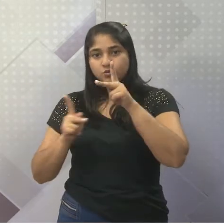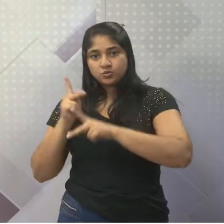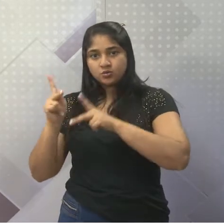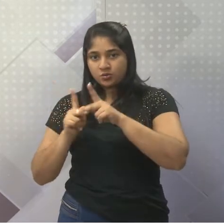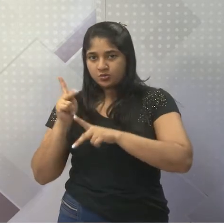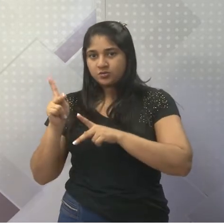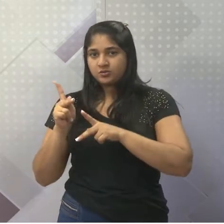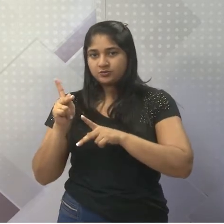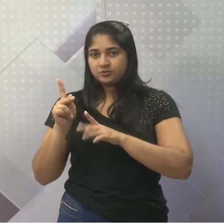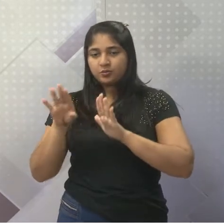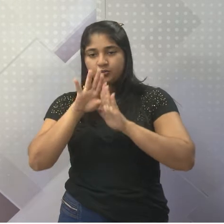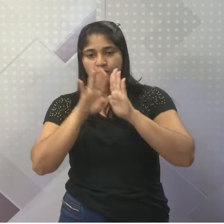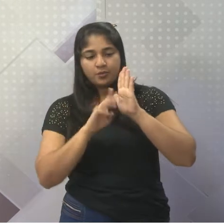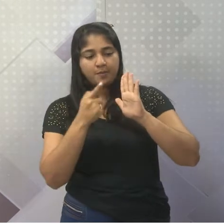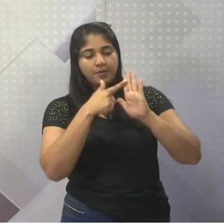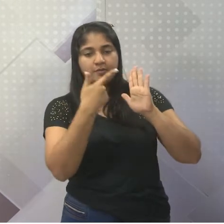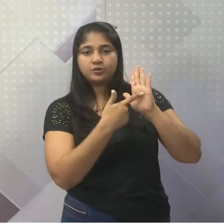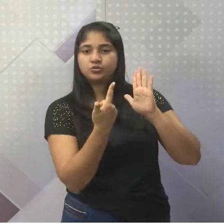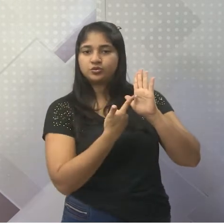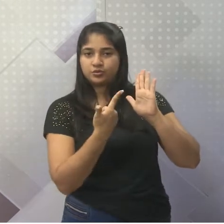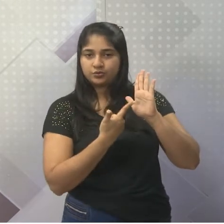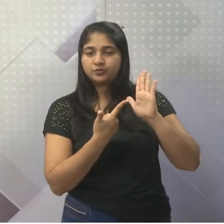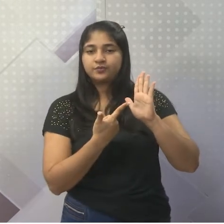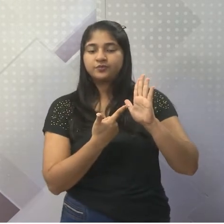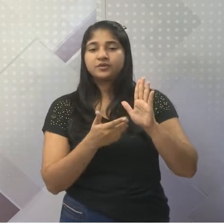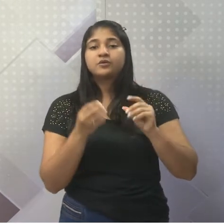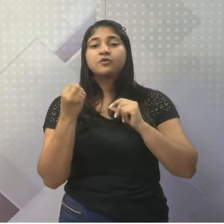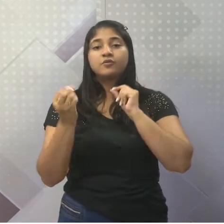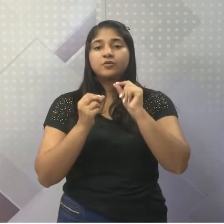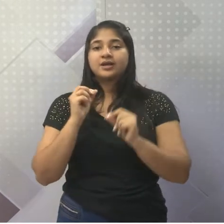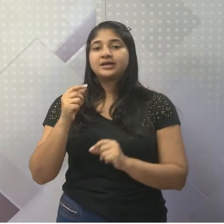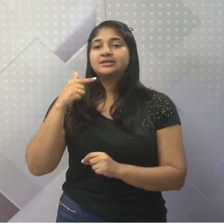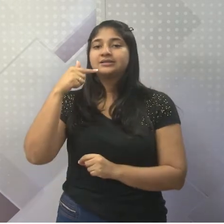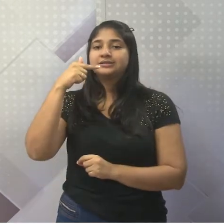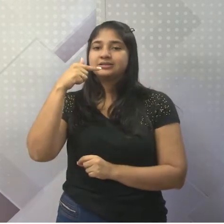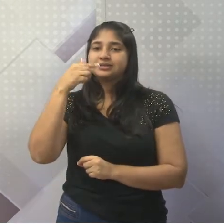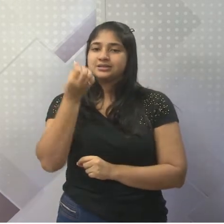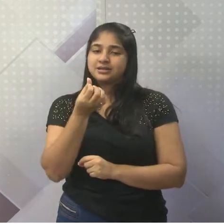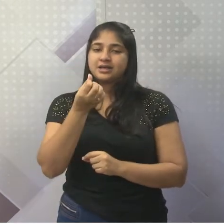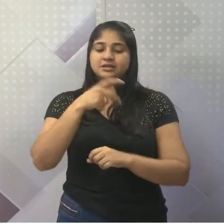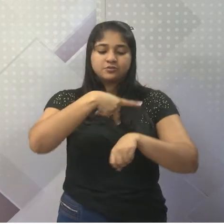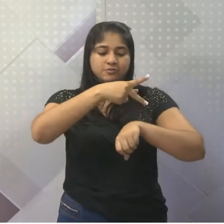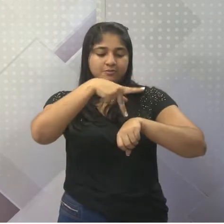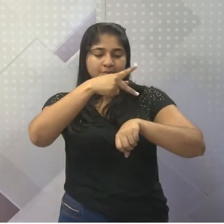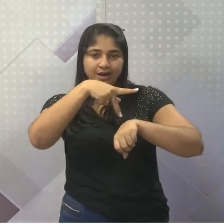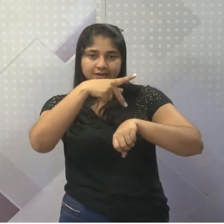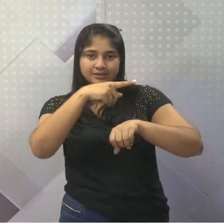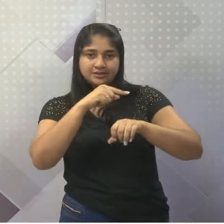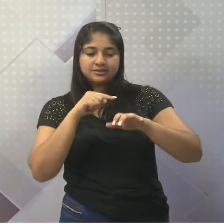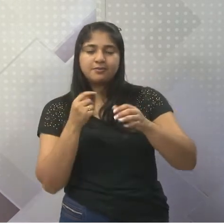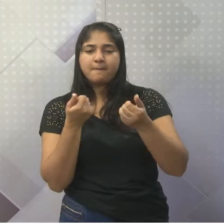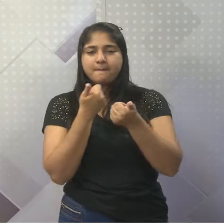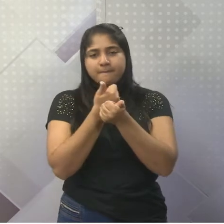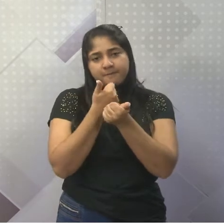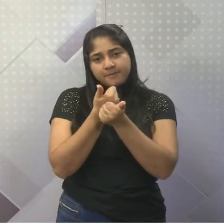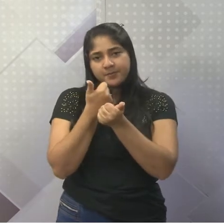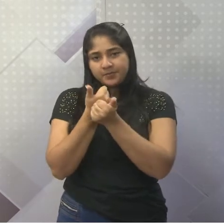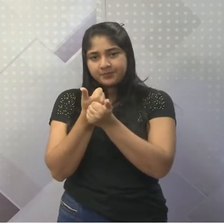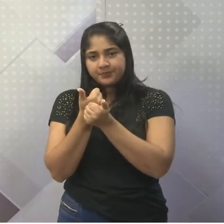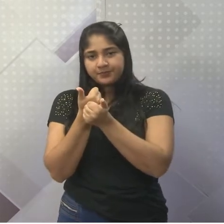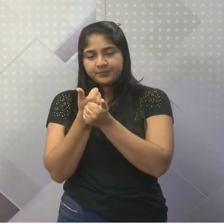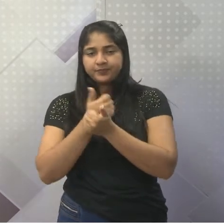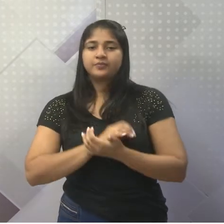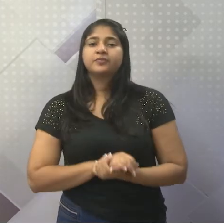mundial. Faz fronteira terrestre com seis países, Paquistão, Nepal, Butão, Bangladesh e Mianna.